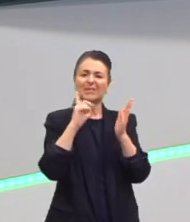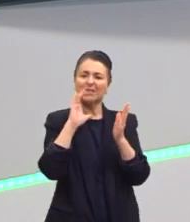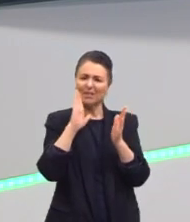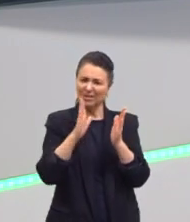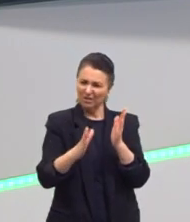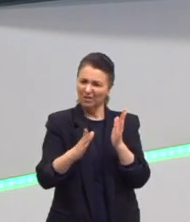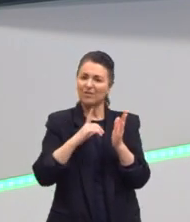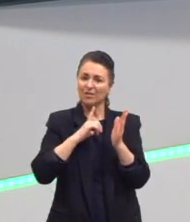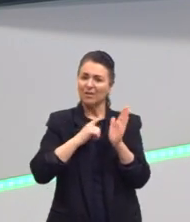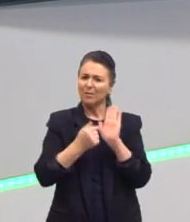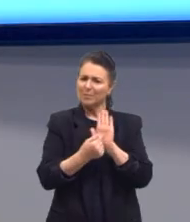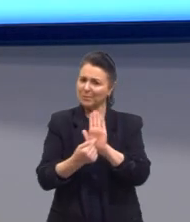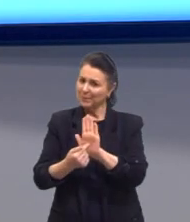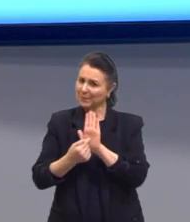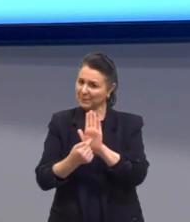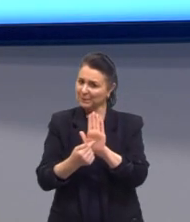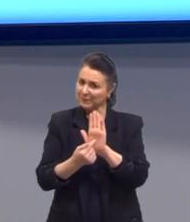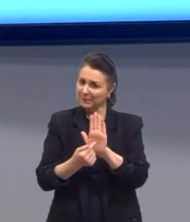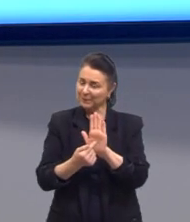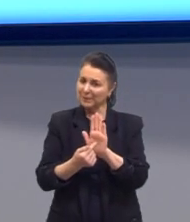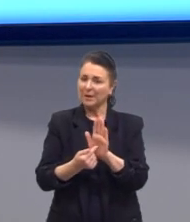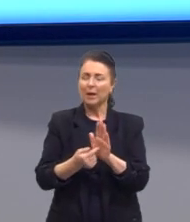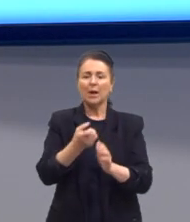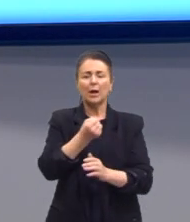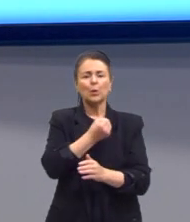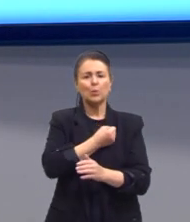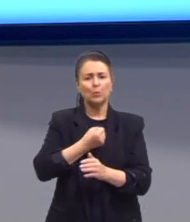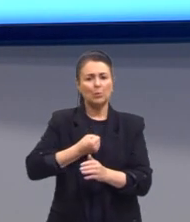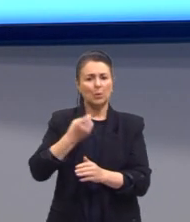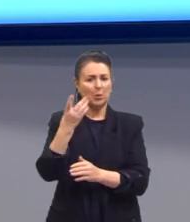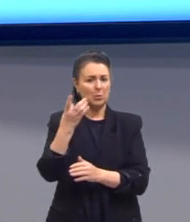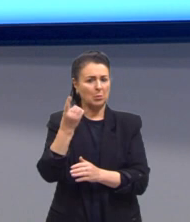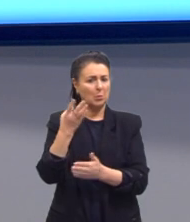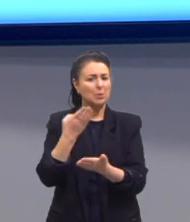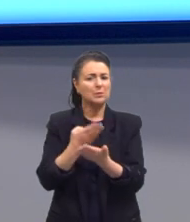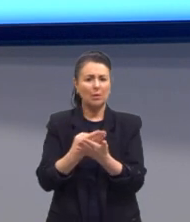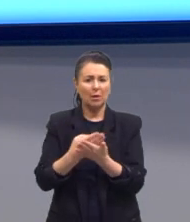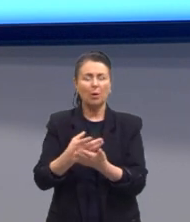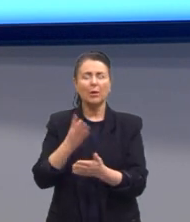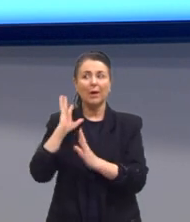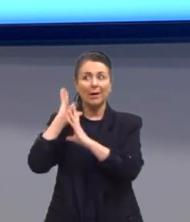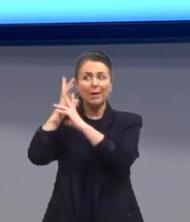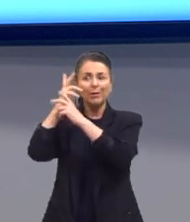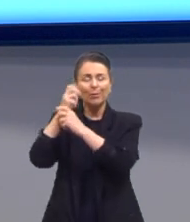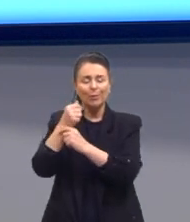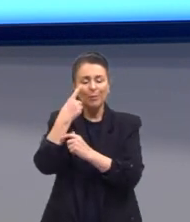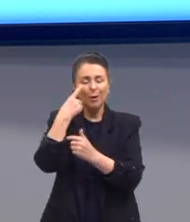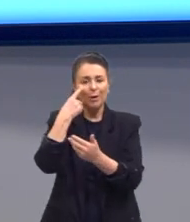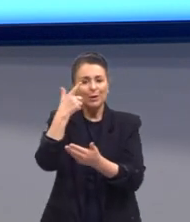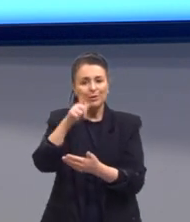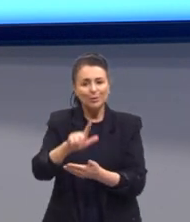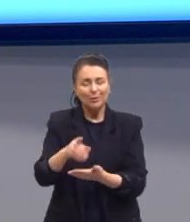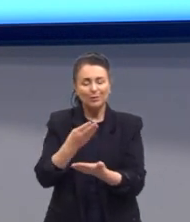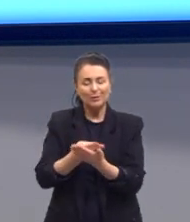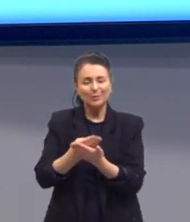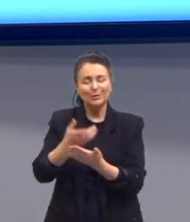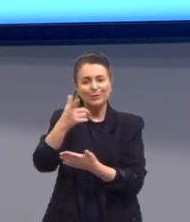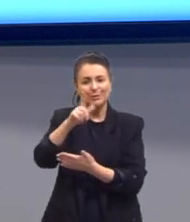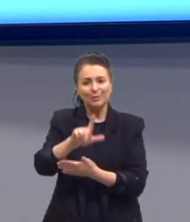transmitidas, tá? Até essa aula 14 que eu citei para vocês. Podem retomar, então, um pouco dos estudos.